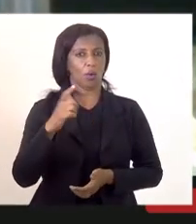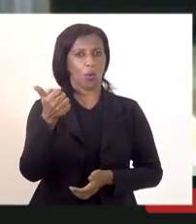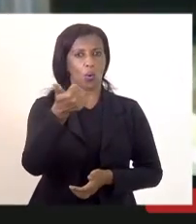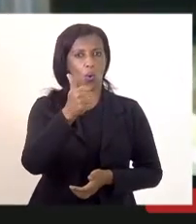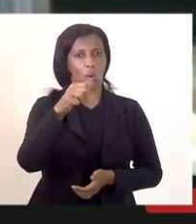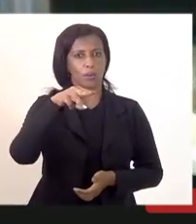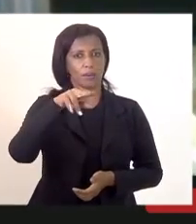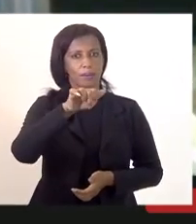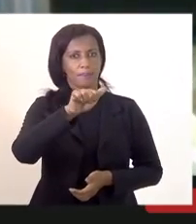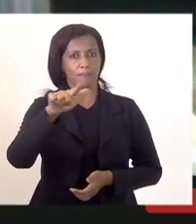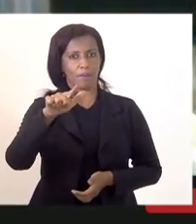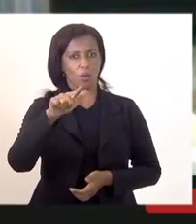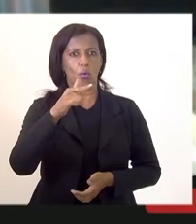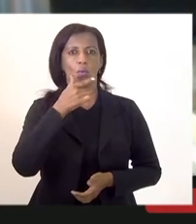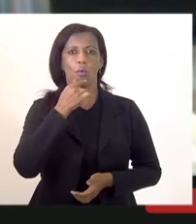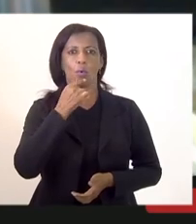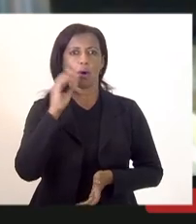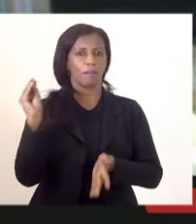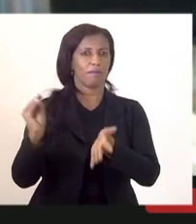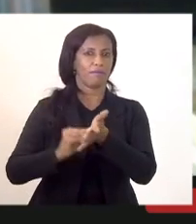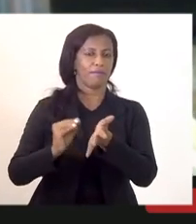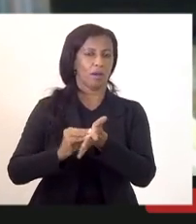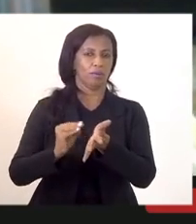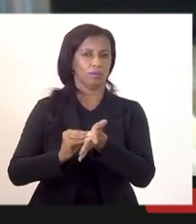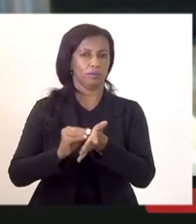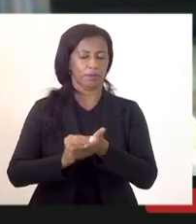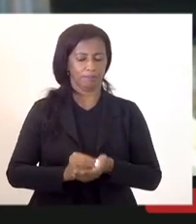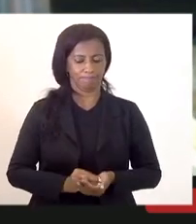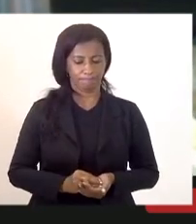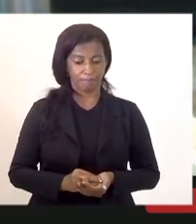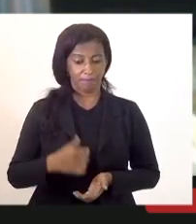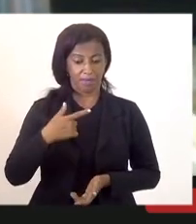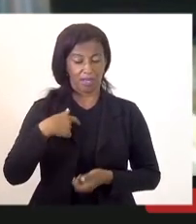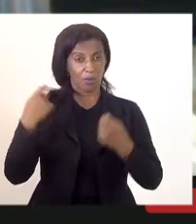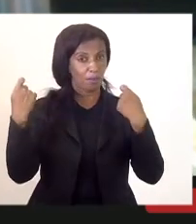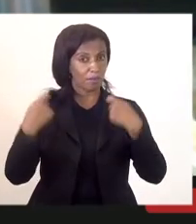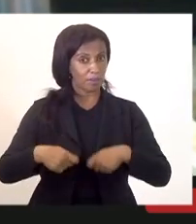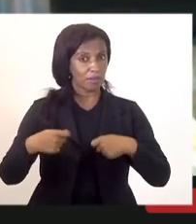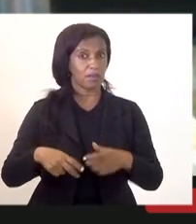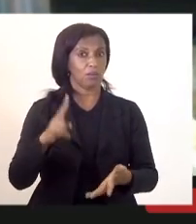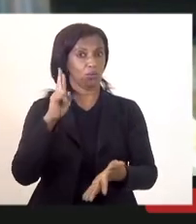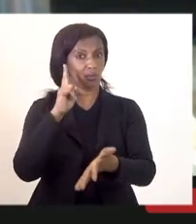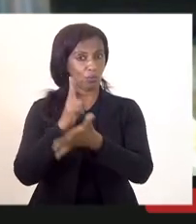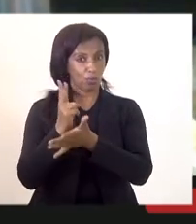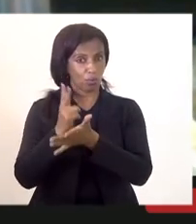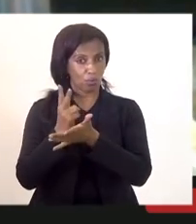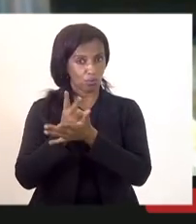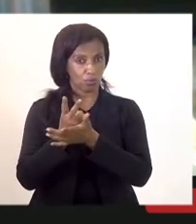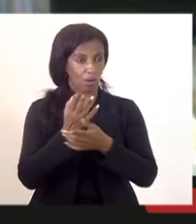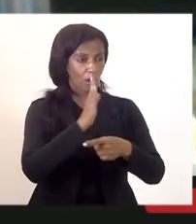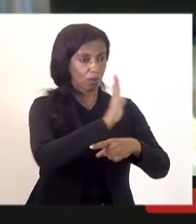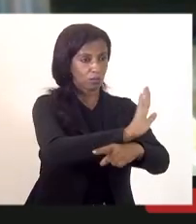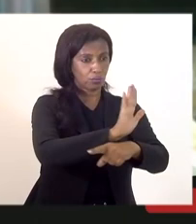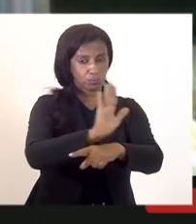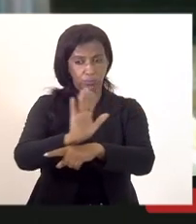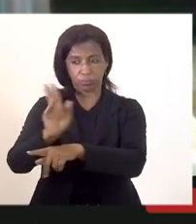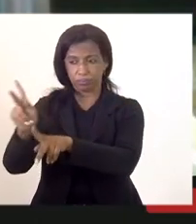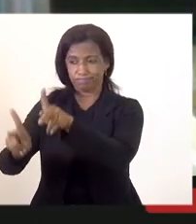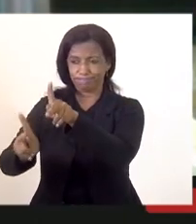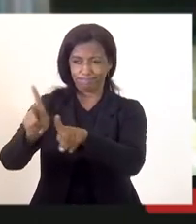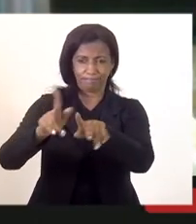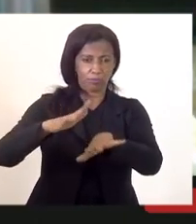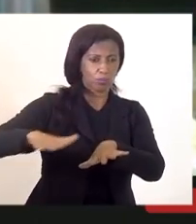além desse déficit de 11 mil homens eu tenho que continuar prestando o serviço à população de